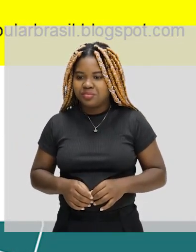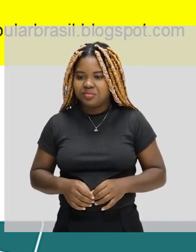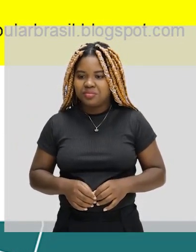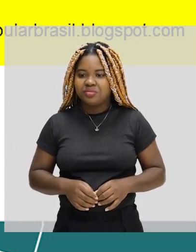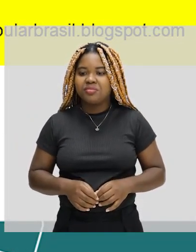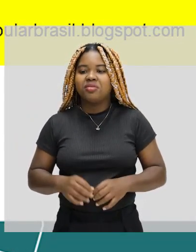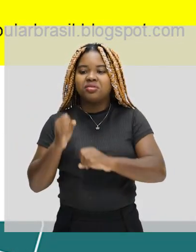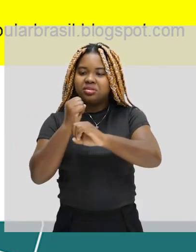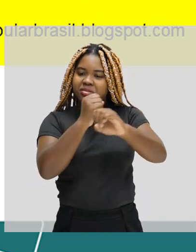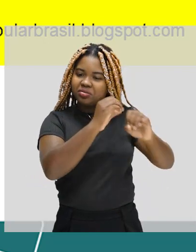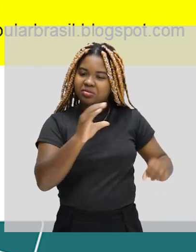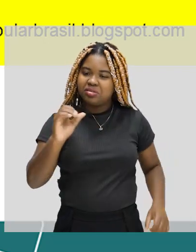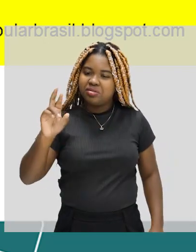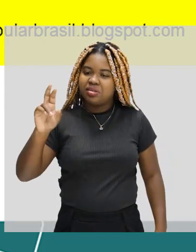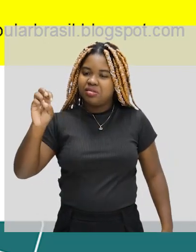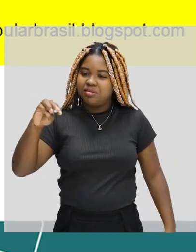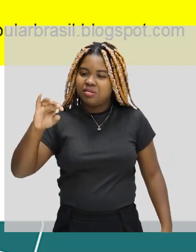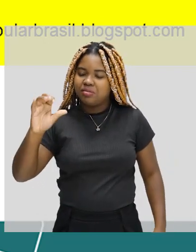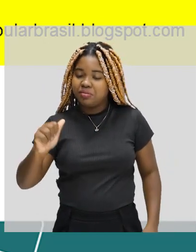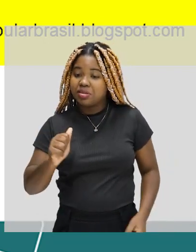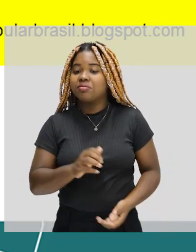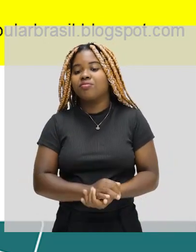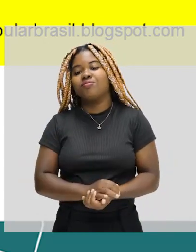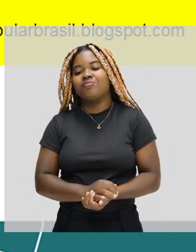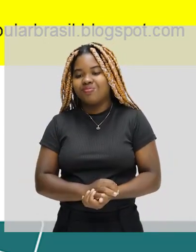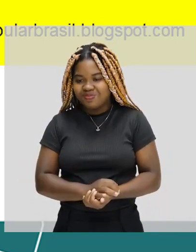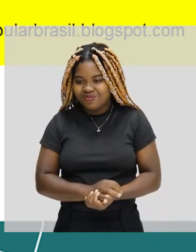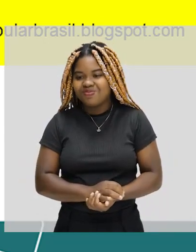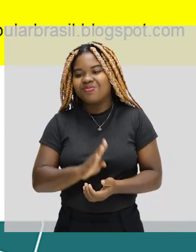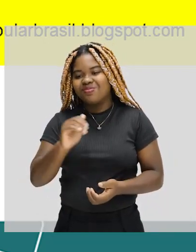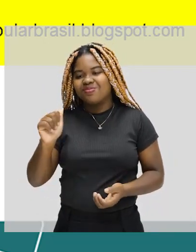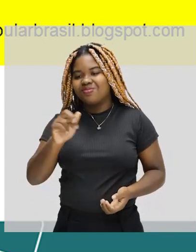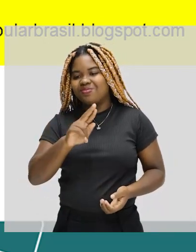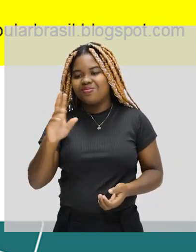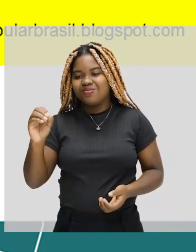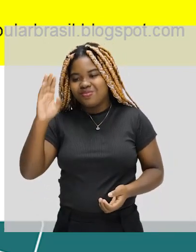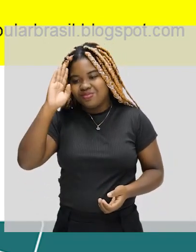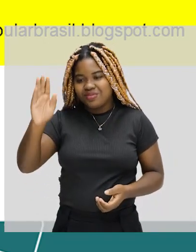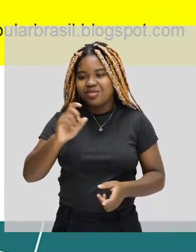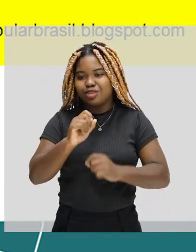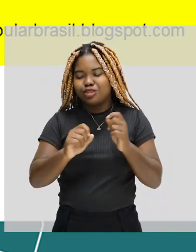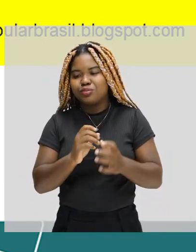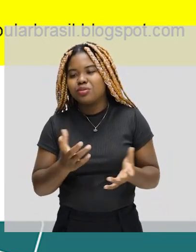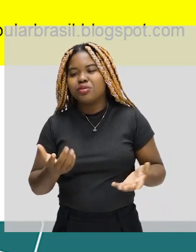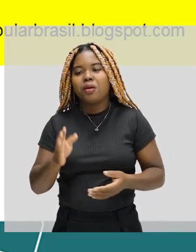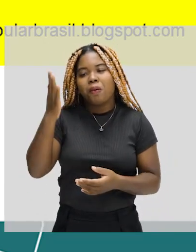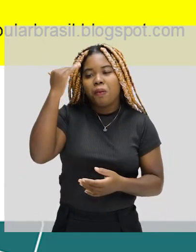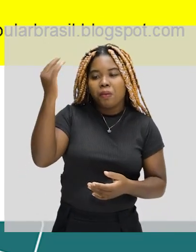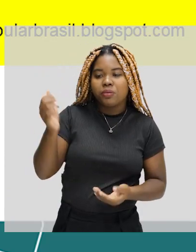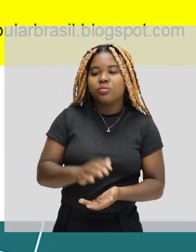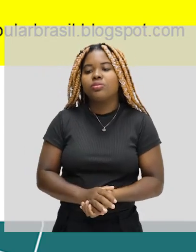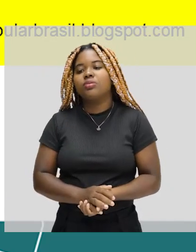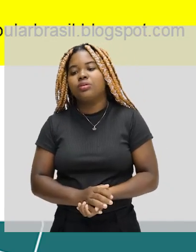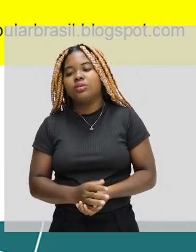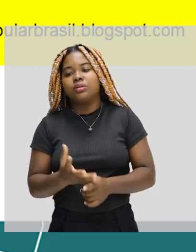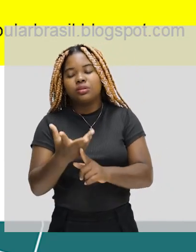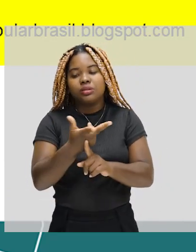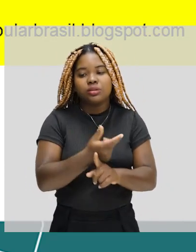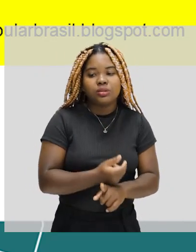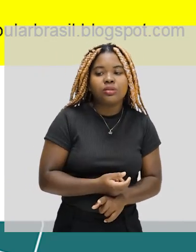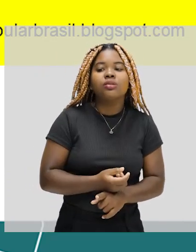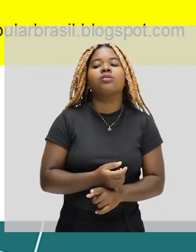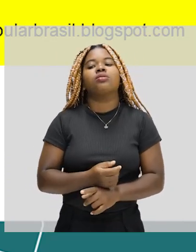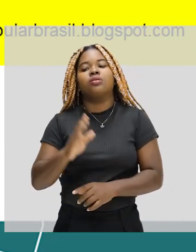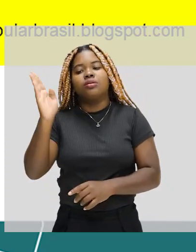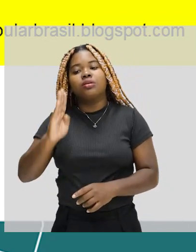e nossas esculturas, a partir da cerâmica de modelagem, com barro, principalmente em particular, de uma figura muito conhecida da arte popular brasileira, que é